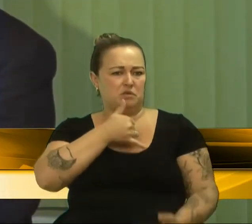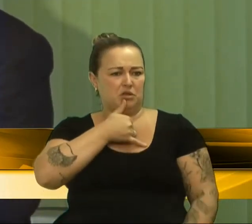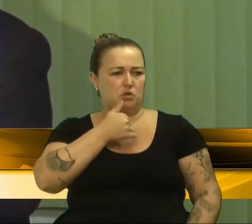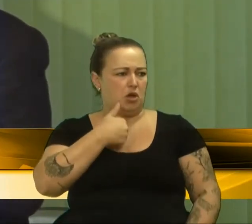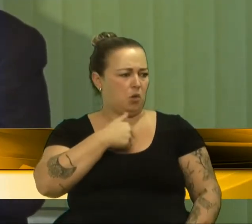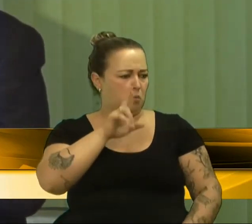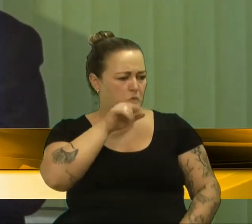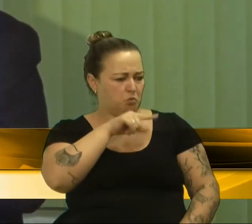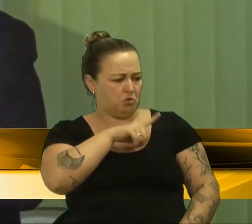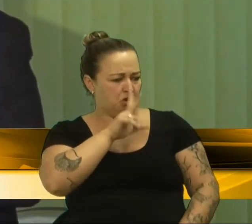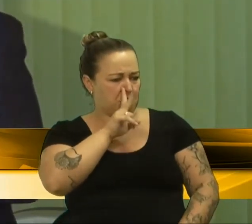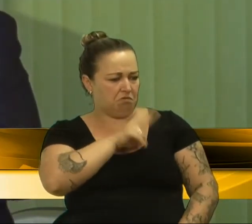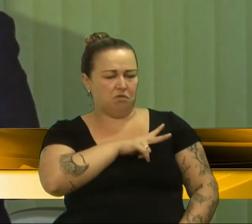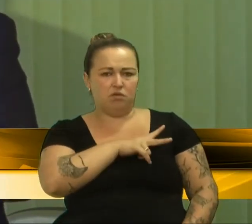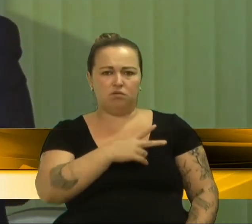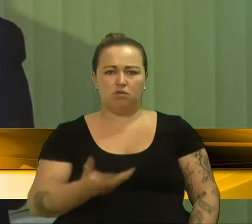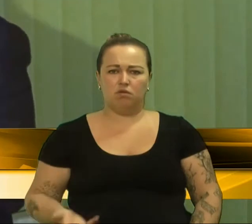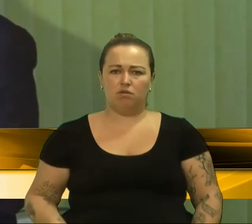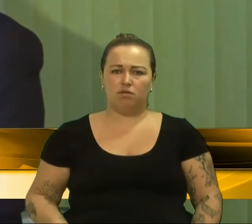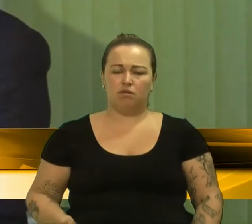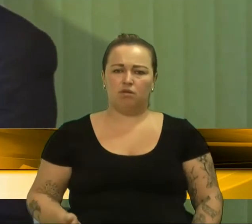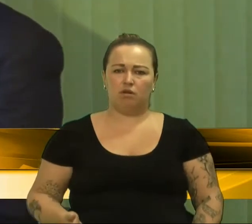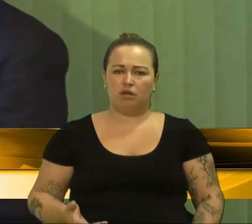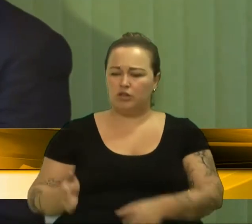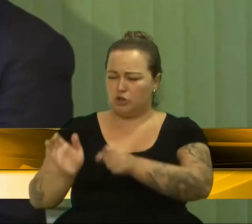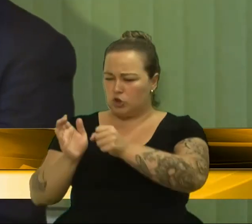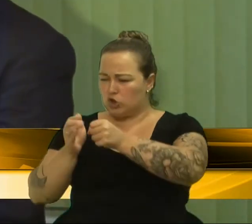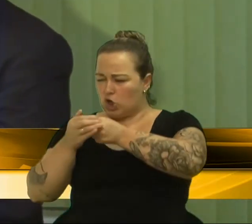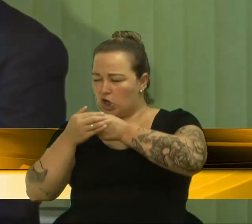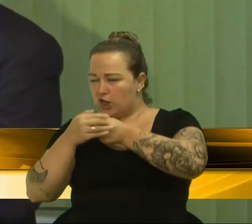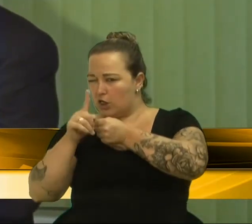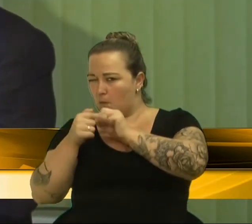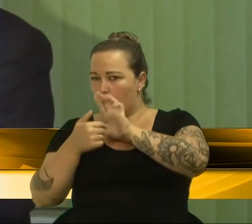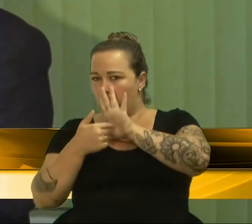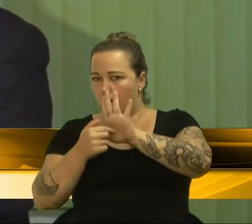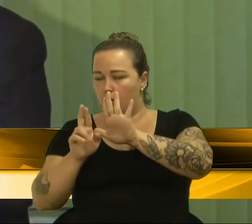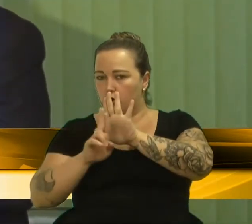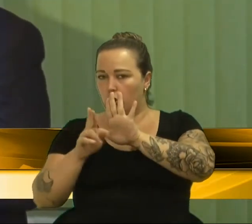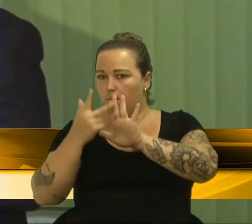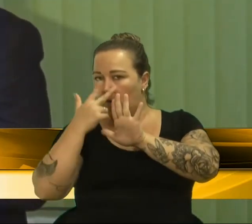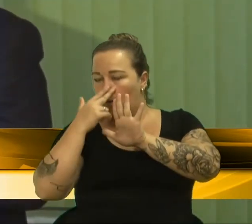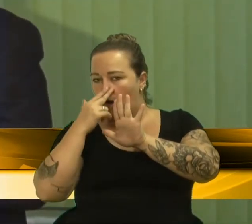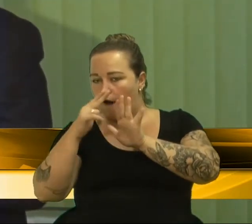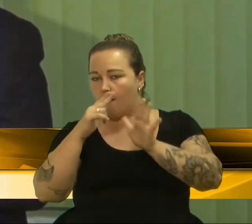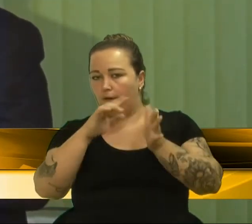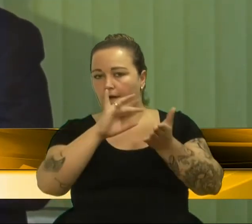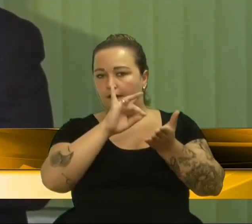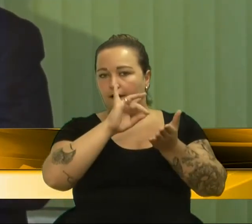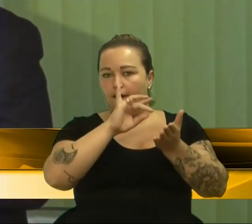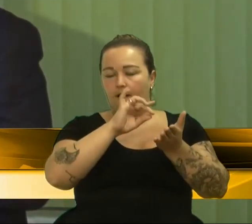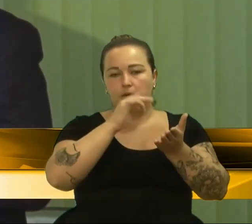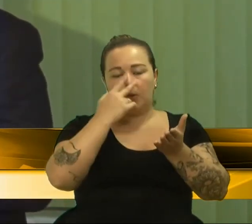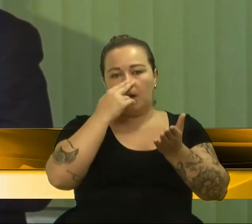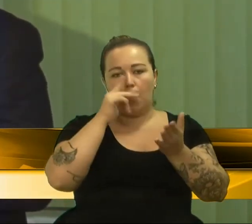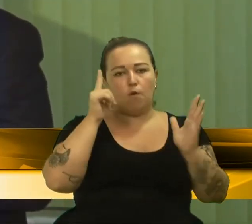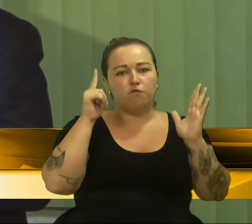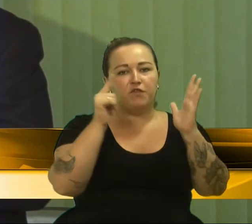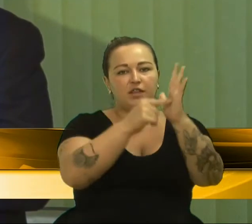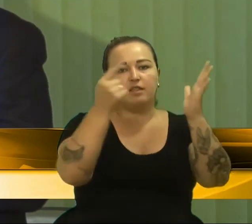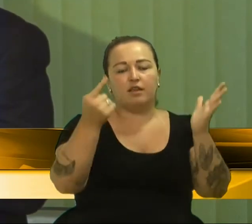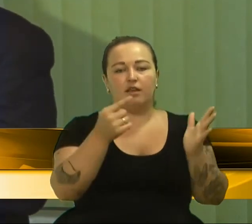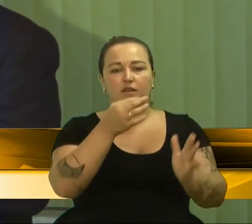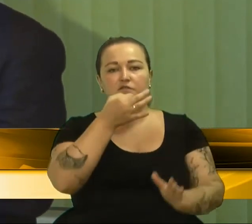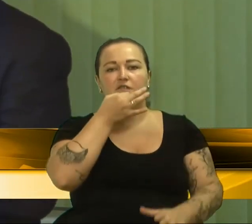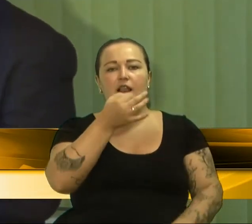visto, pelo menos nessa legislatura, alguém se esconder no anonimato para ofender um vereador via jornal, via matéria de jornal.